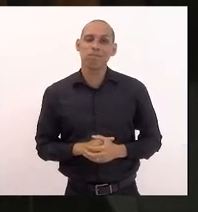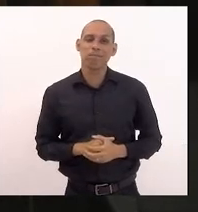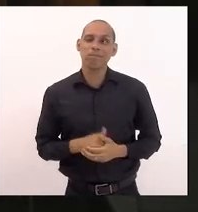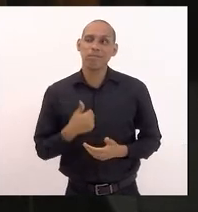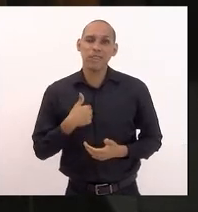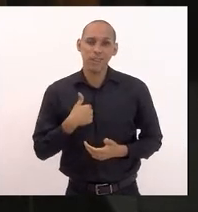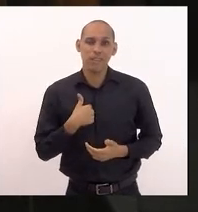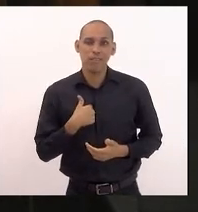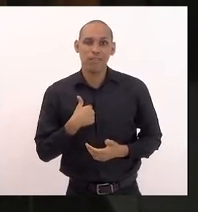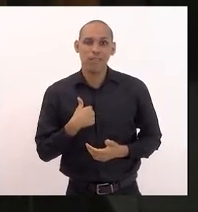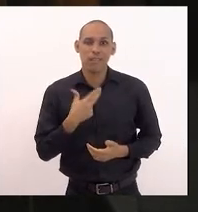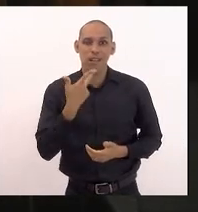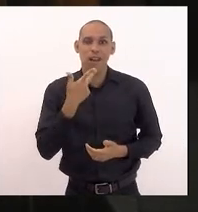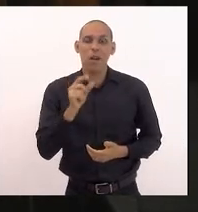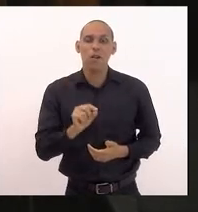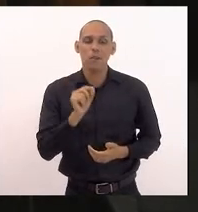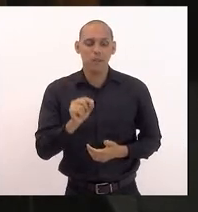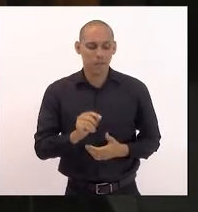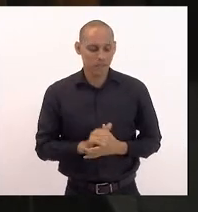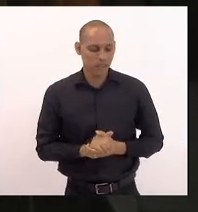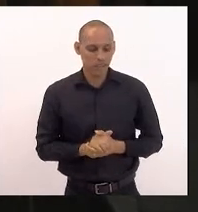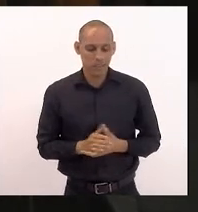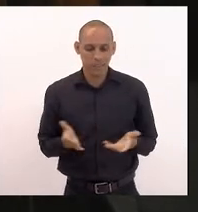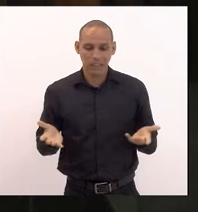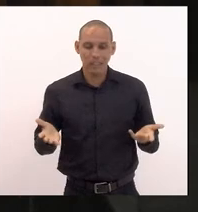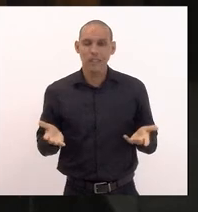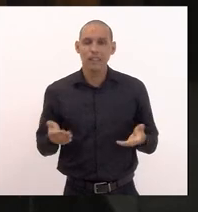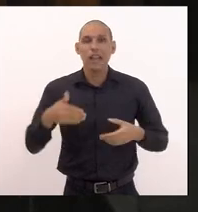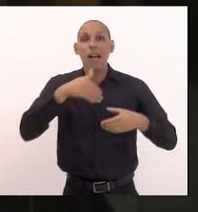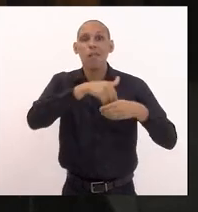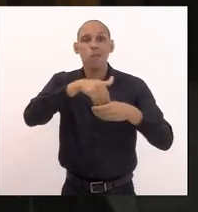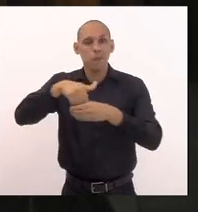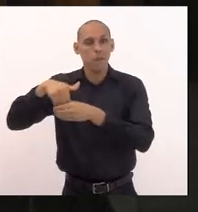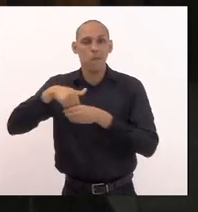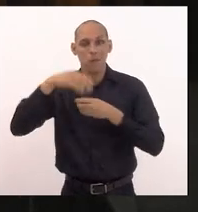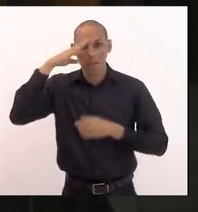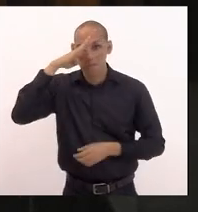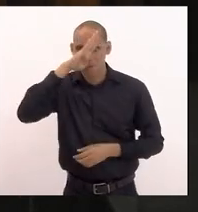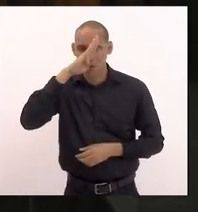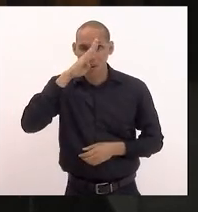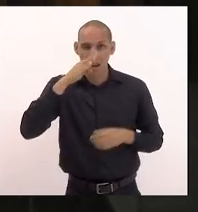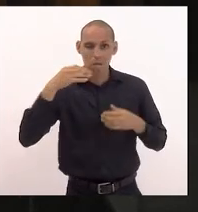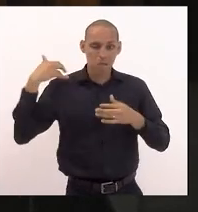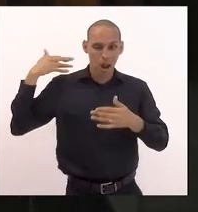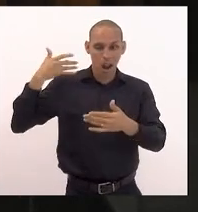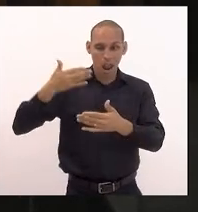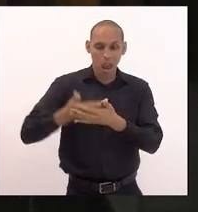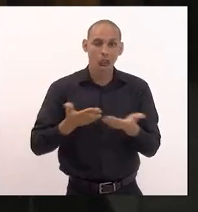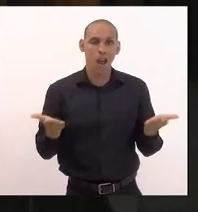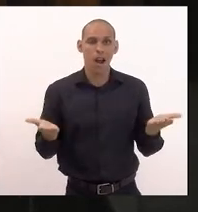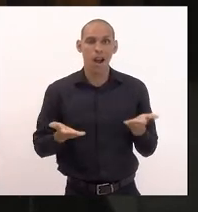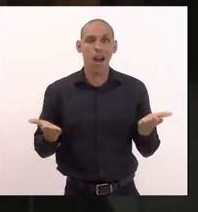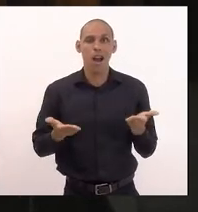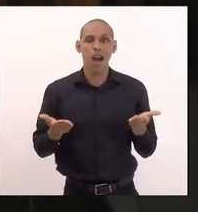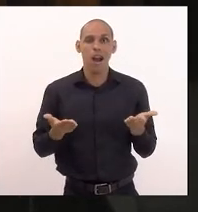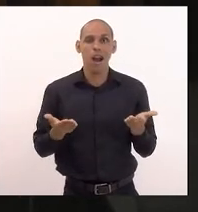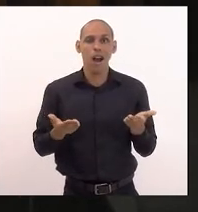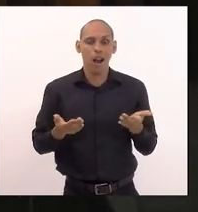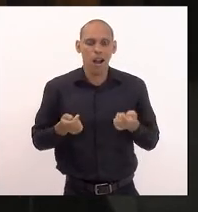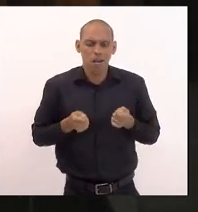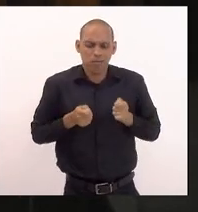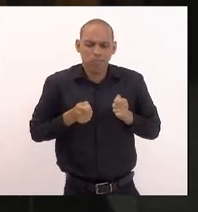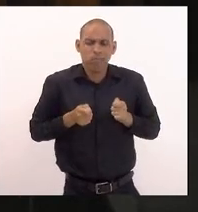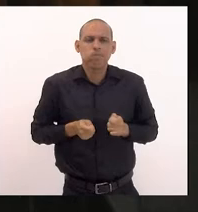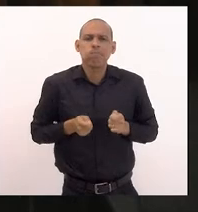de na eleição do Bolsonaro para cá se consolidou um